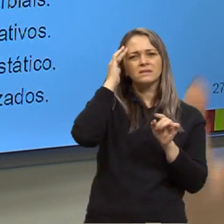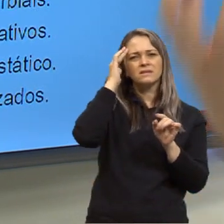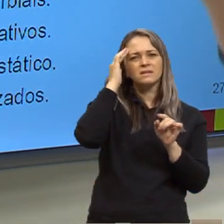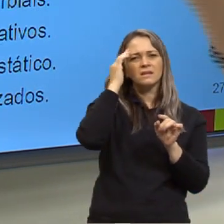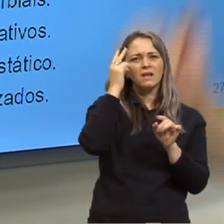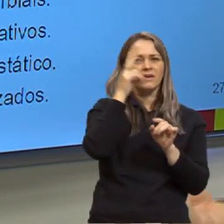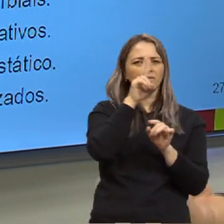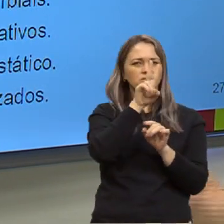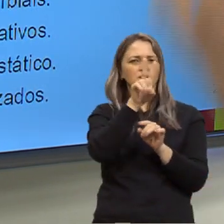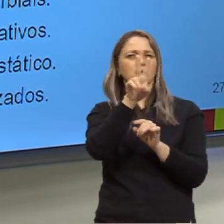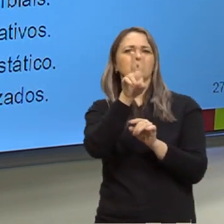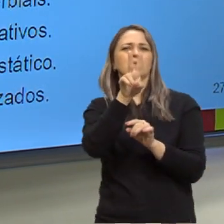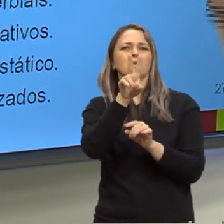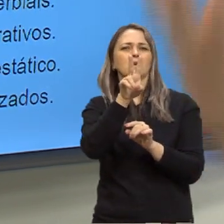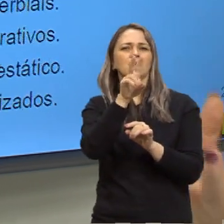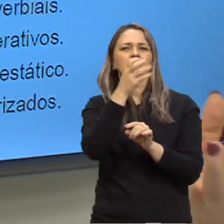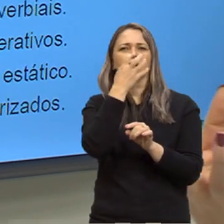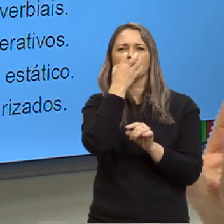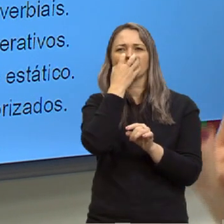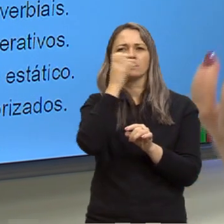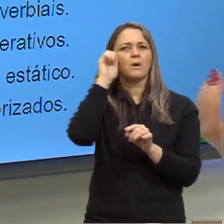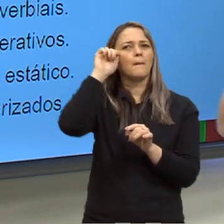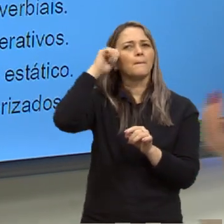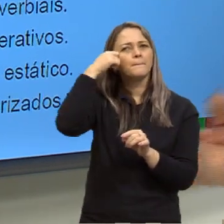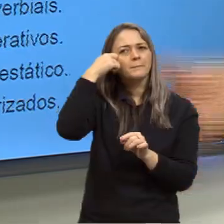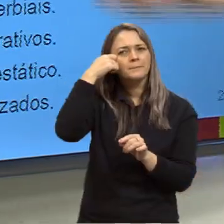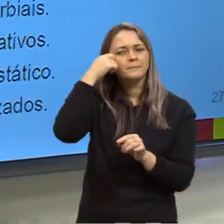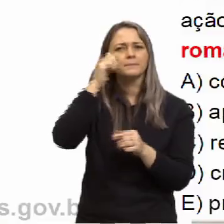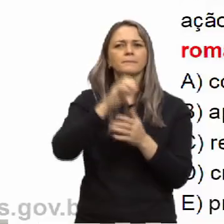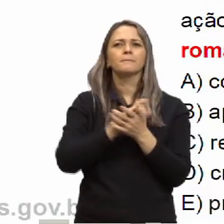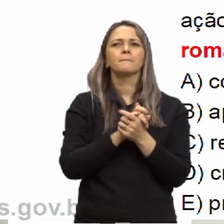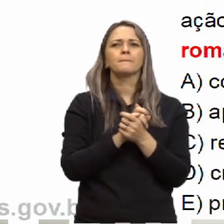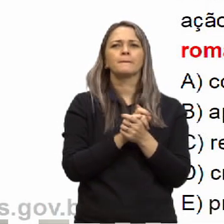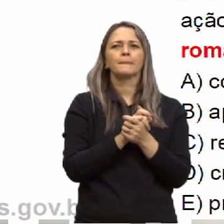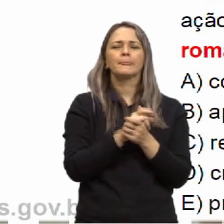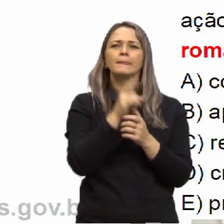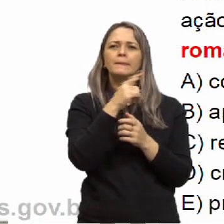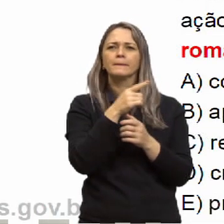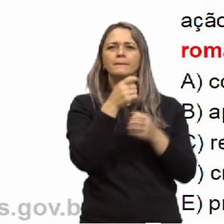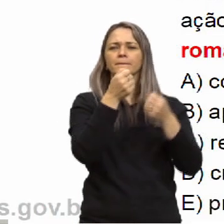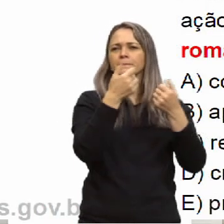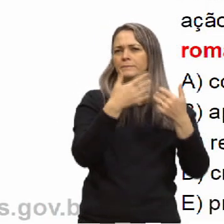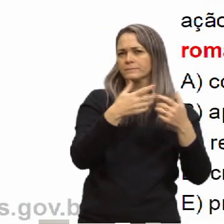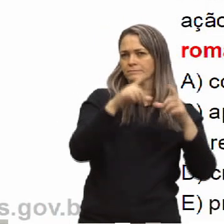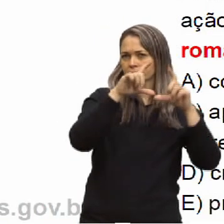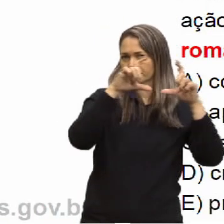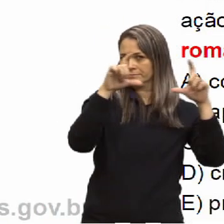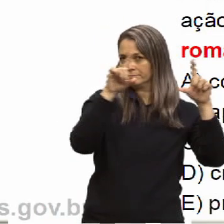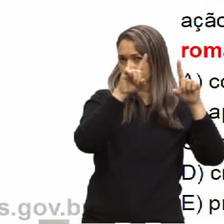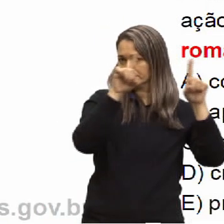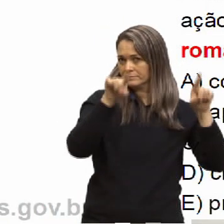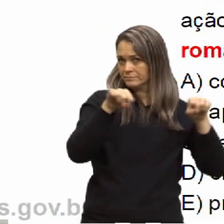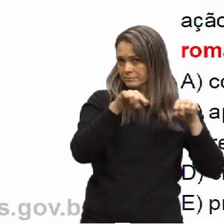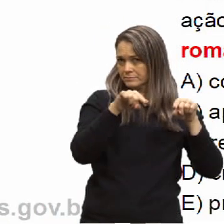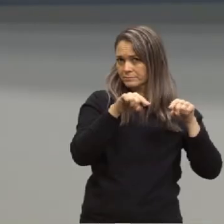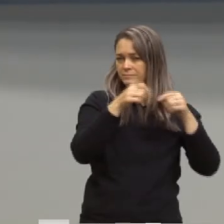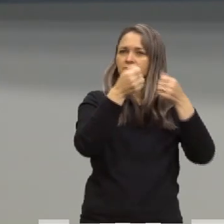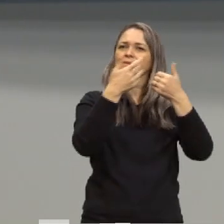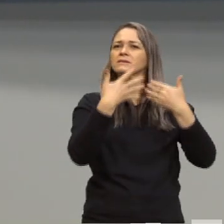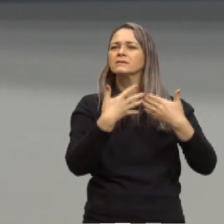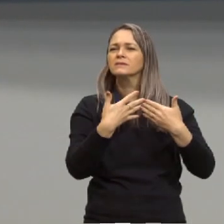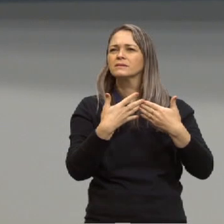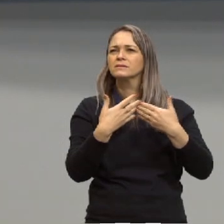esse cachorro preto. Então é disso que está falando ali o enunciado. Essa descrição tanto